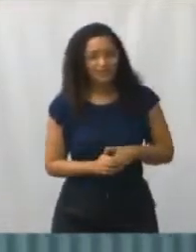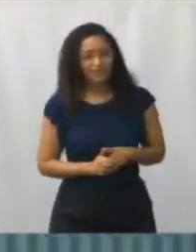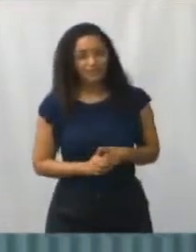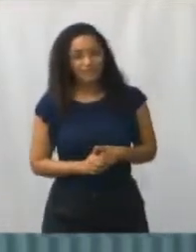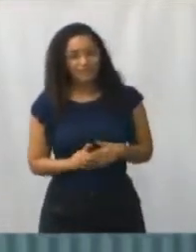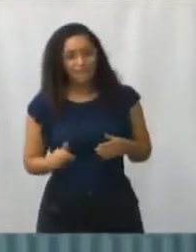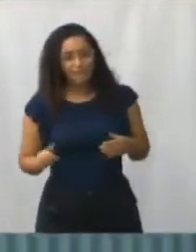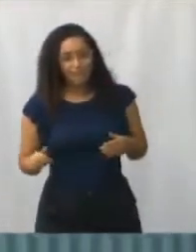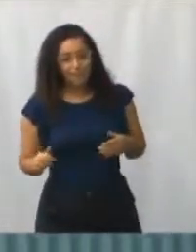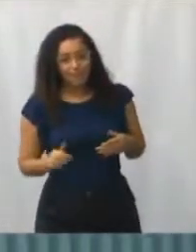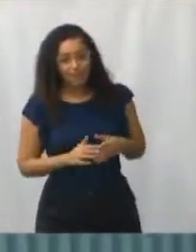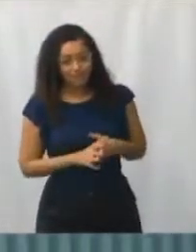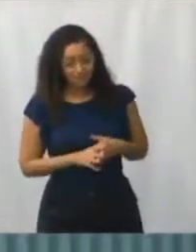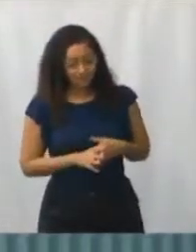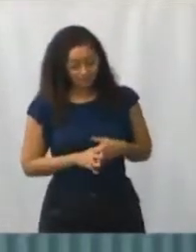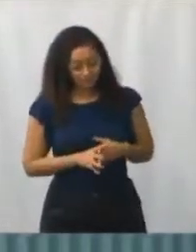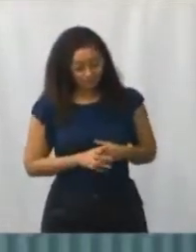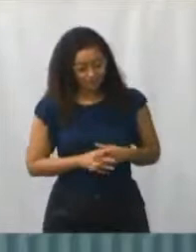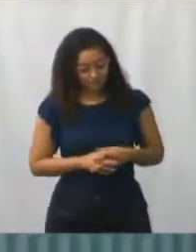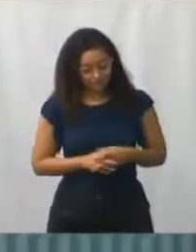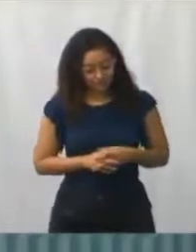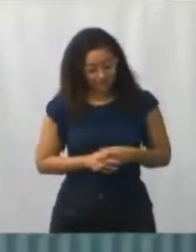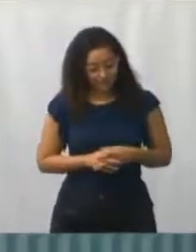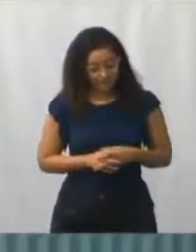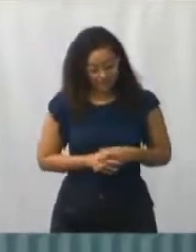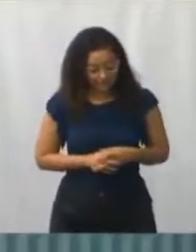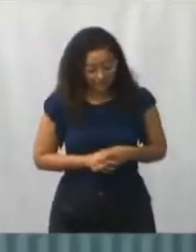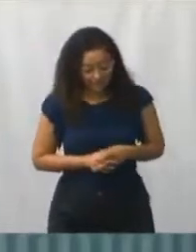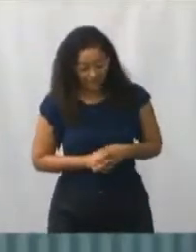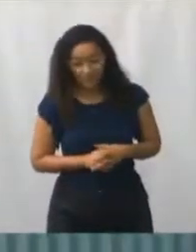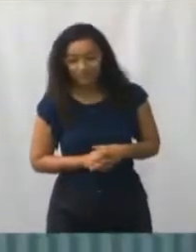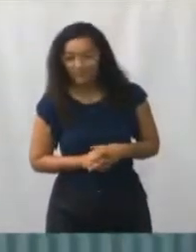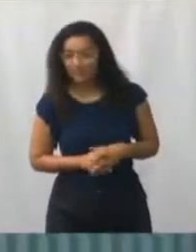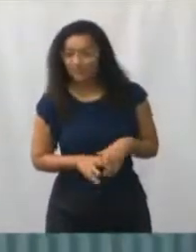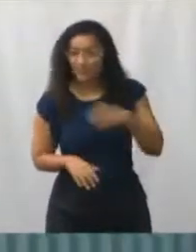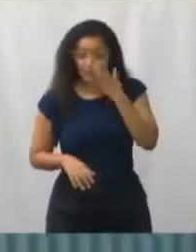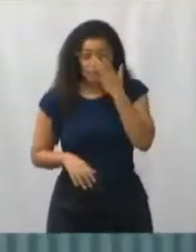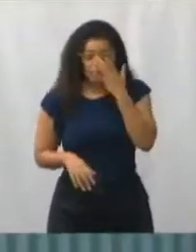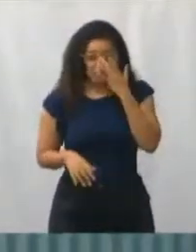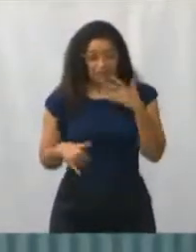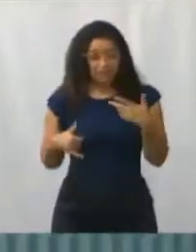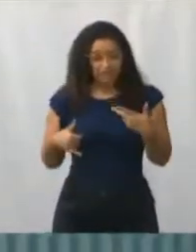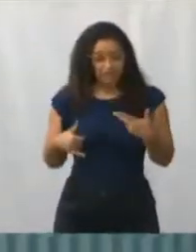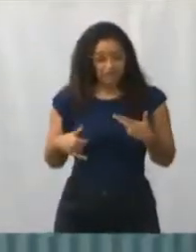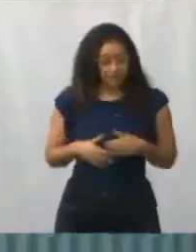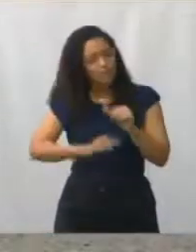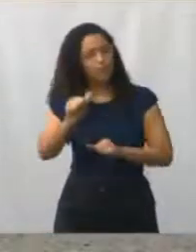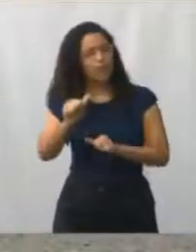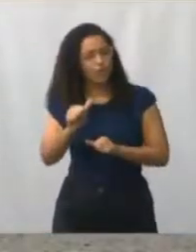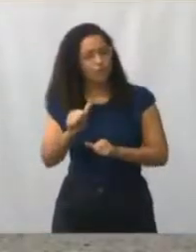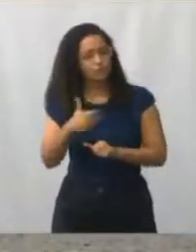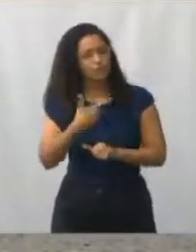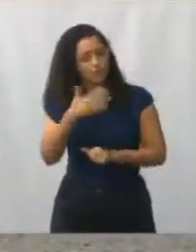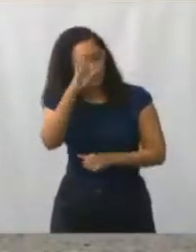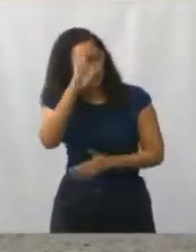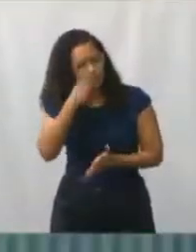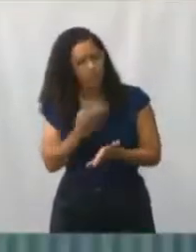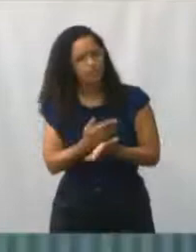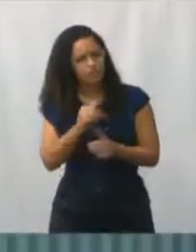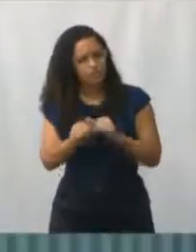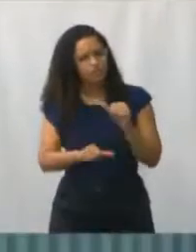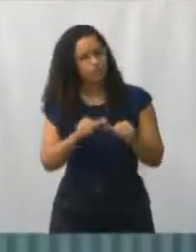passou em tantas dificuldades, sabe o quanto é importante as pessoas estarem felizes. Eu tenho